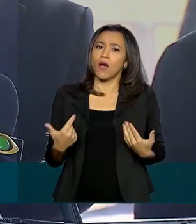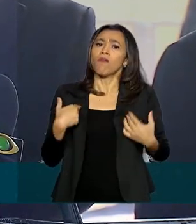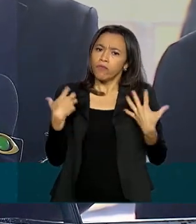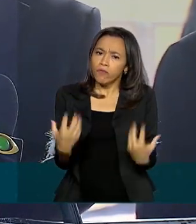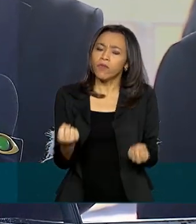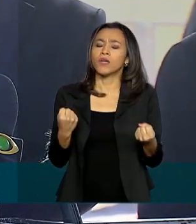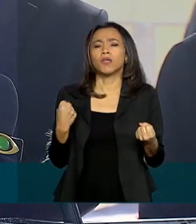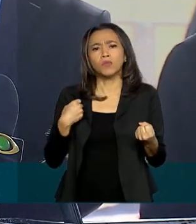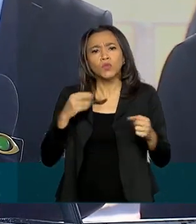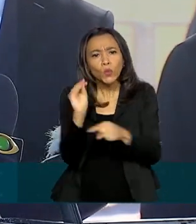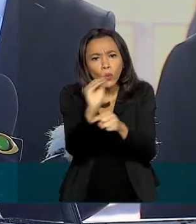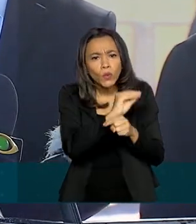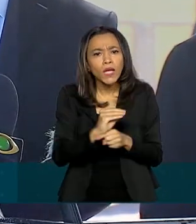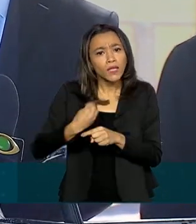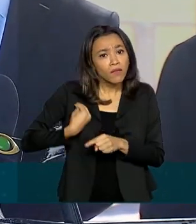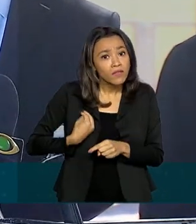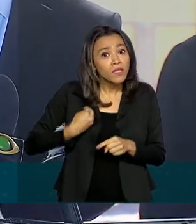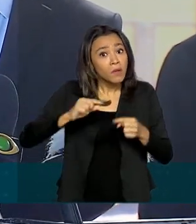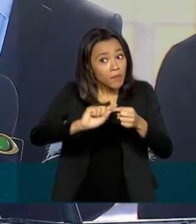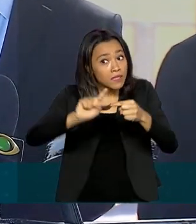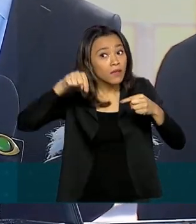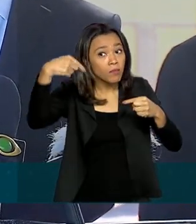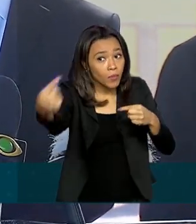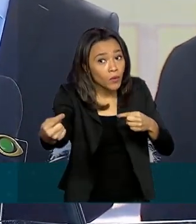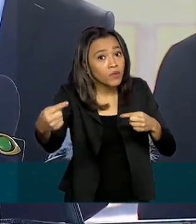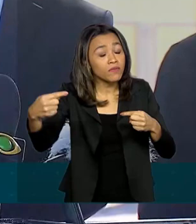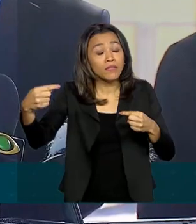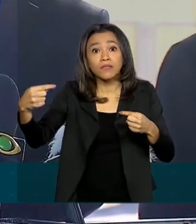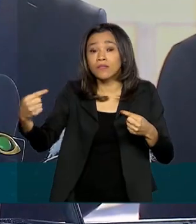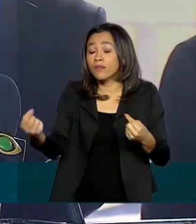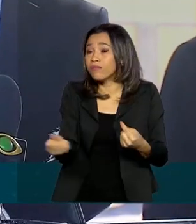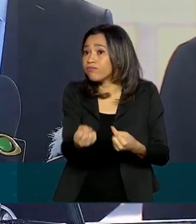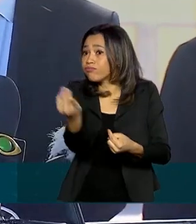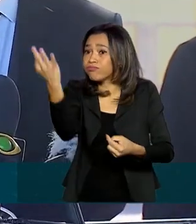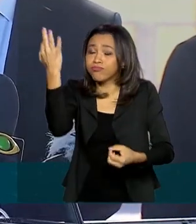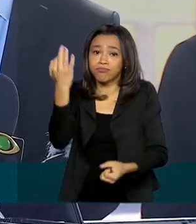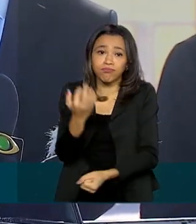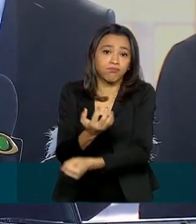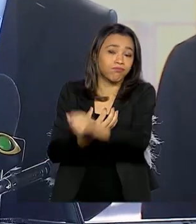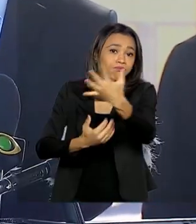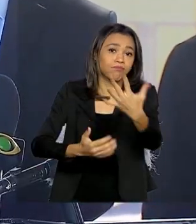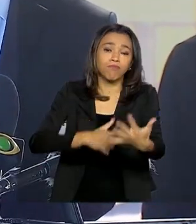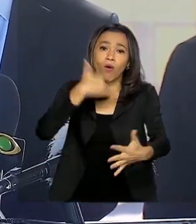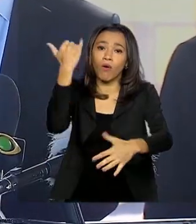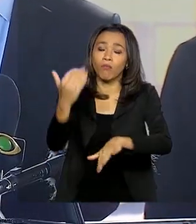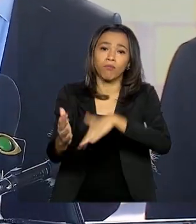dessa forma, o preço lá na frente serão centenas de mais de vidas que vão perder.